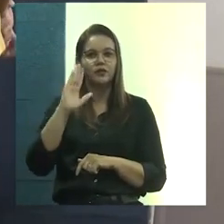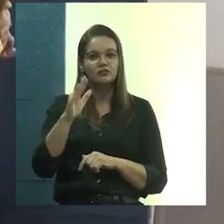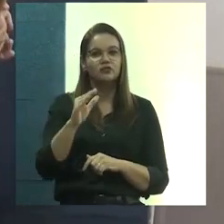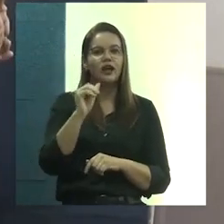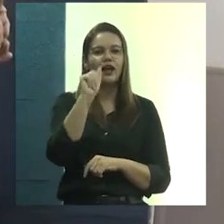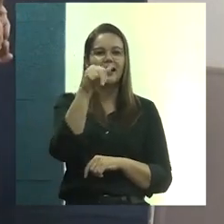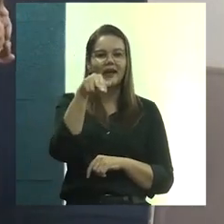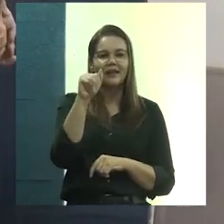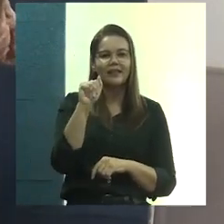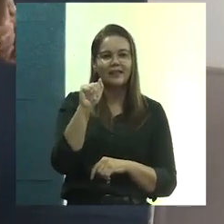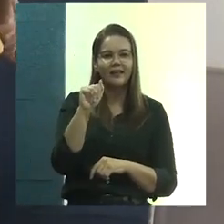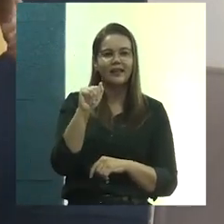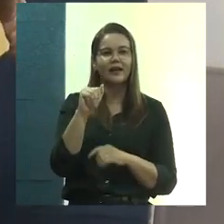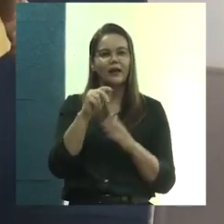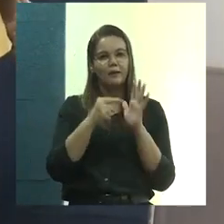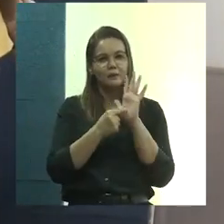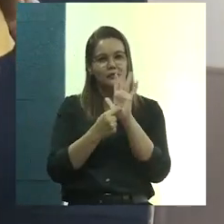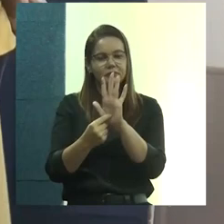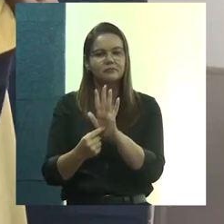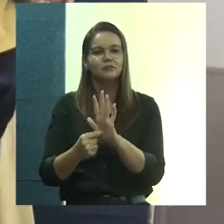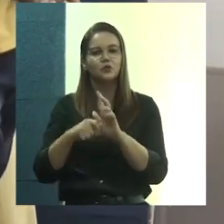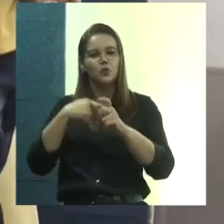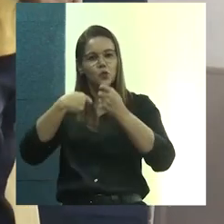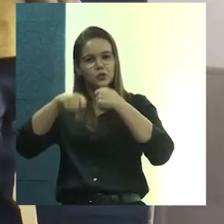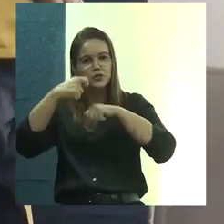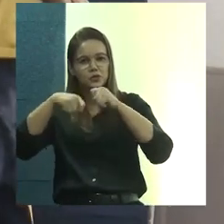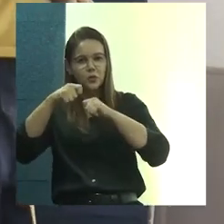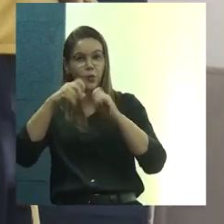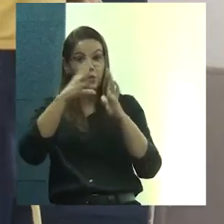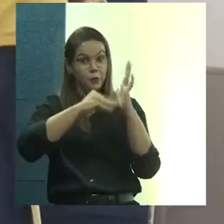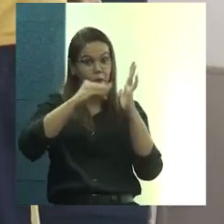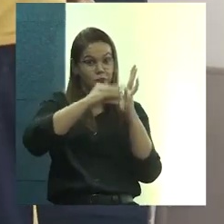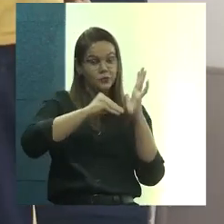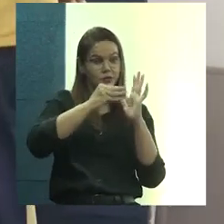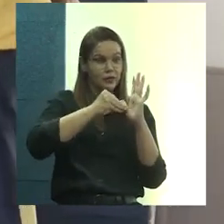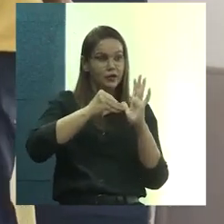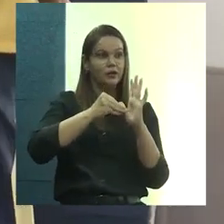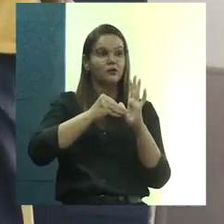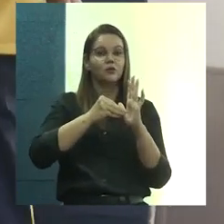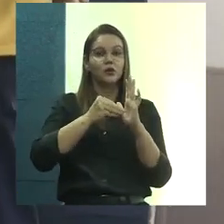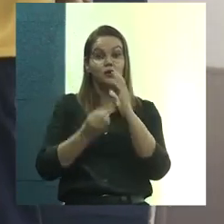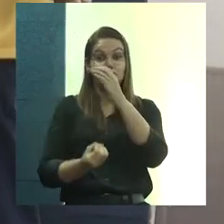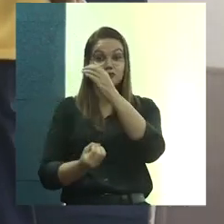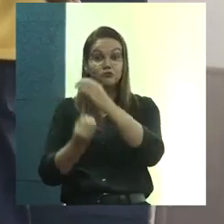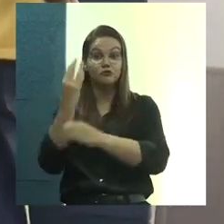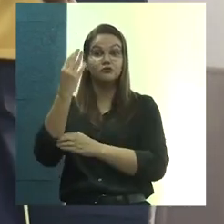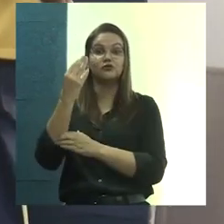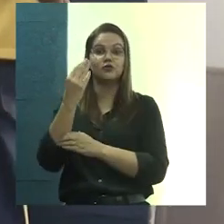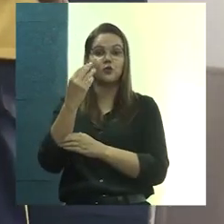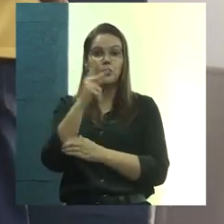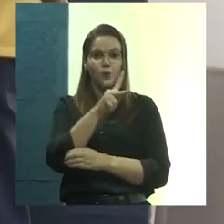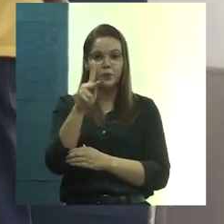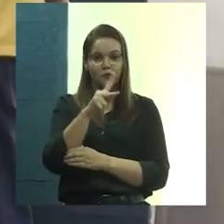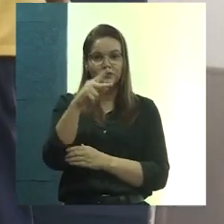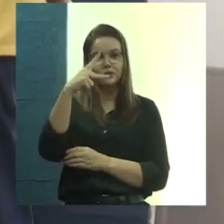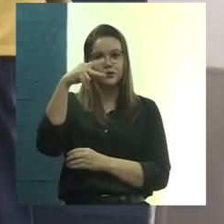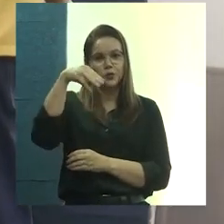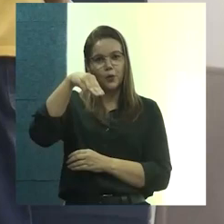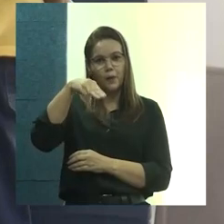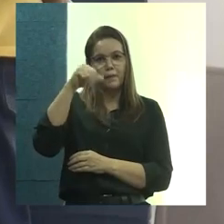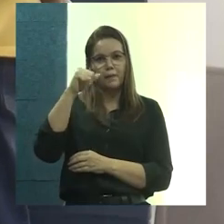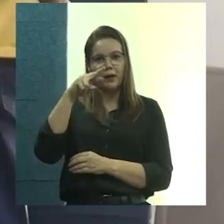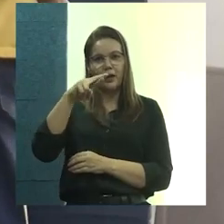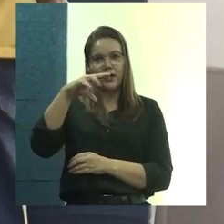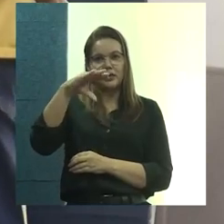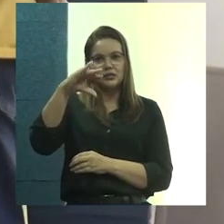apresentando. O escritório modelo, ele veio com o Márcio, trazendo isso para a universidade.